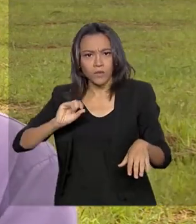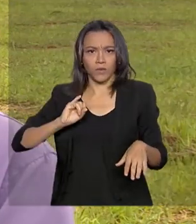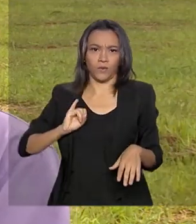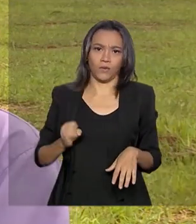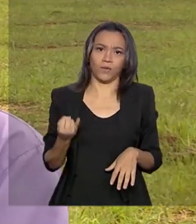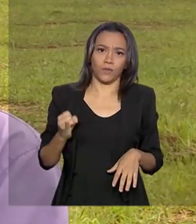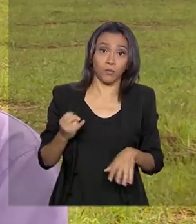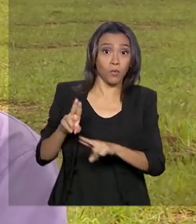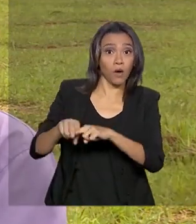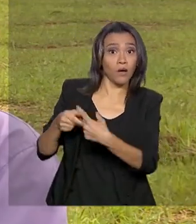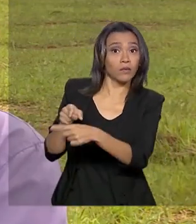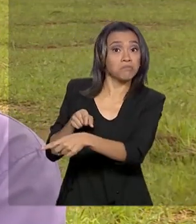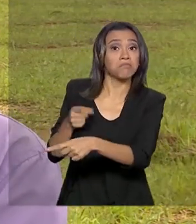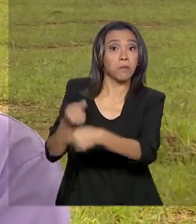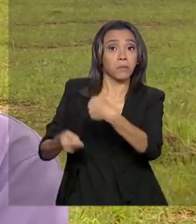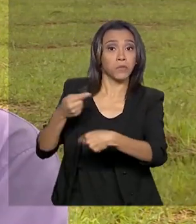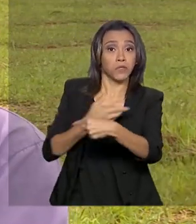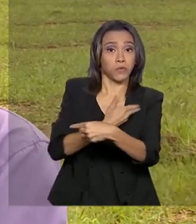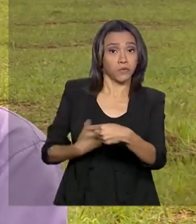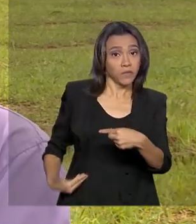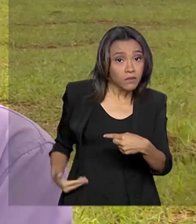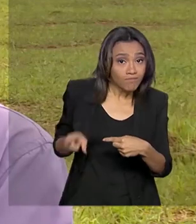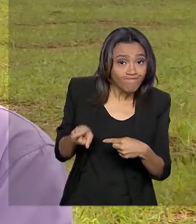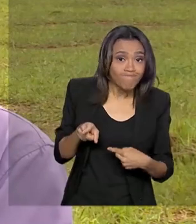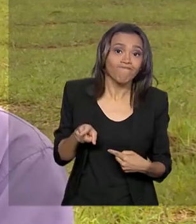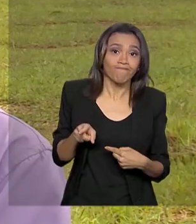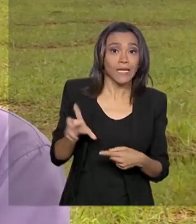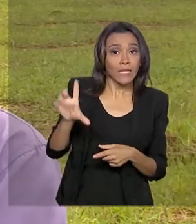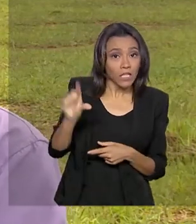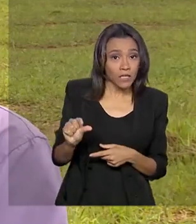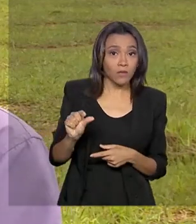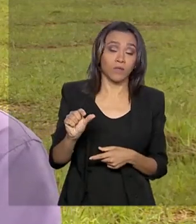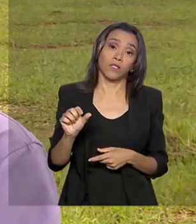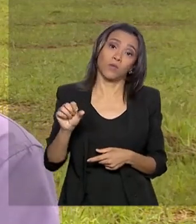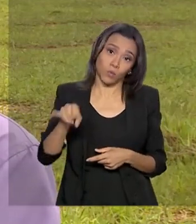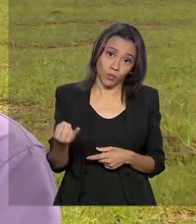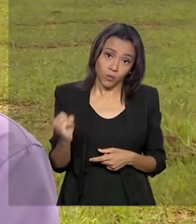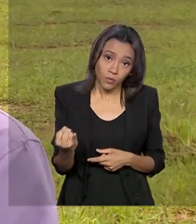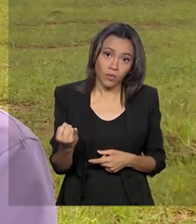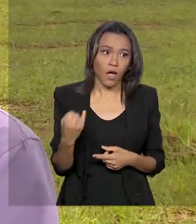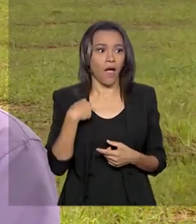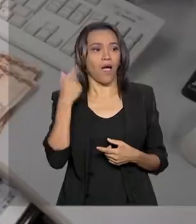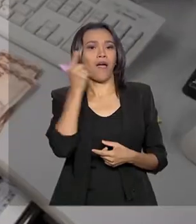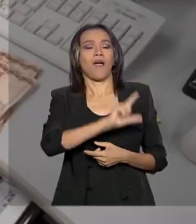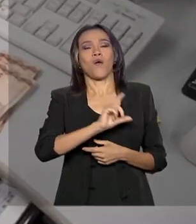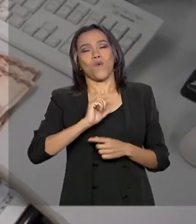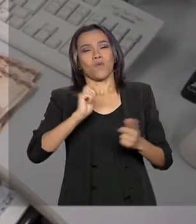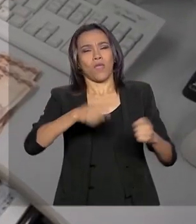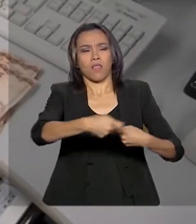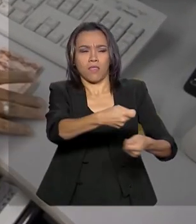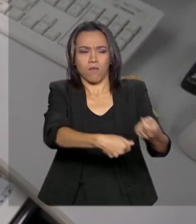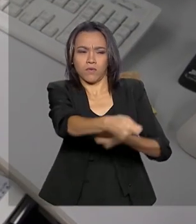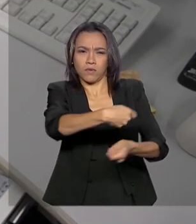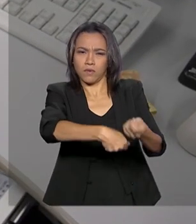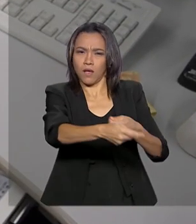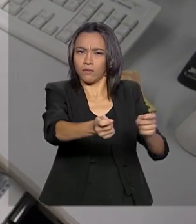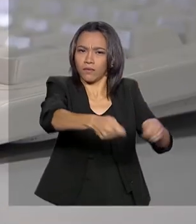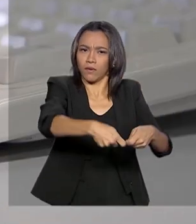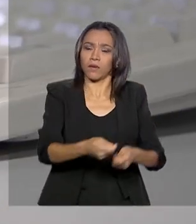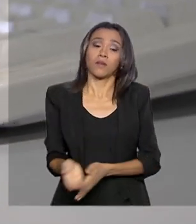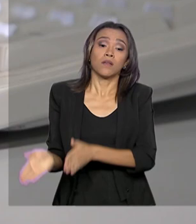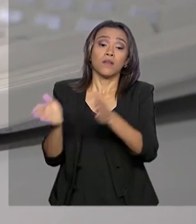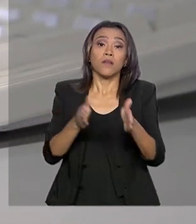dada a política do governo, dada a baixa data Selic, então isso me permitiu fazer a negociação. A redução de juros que